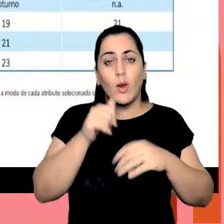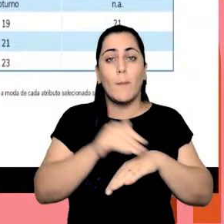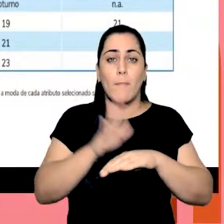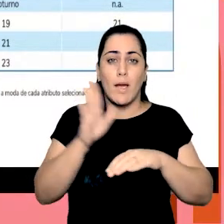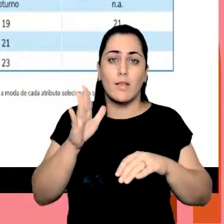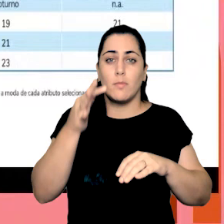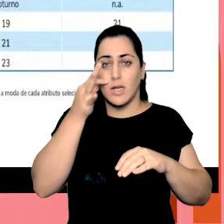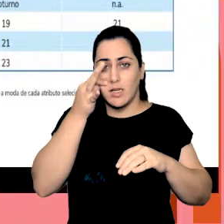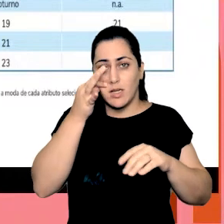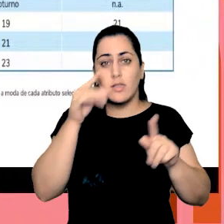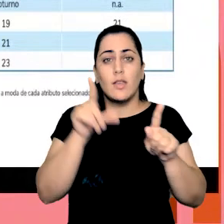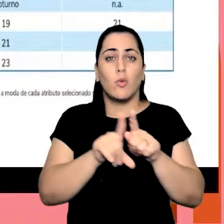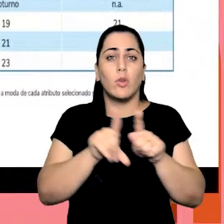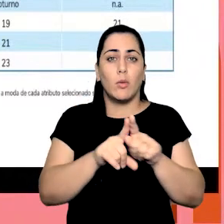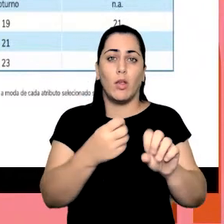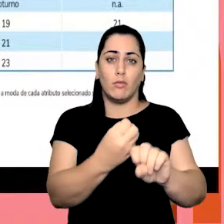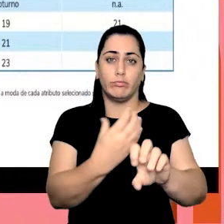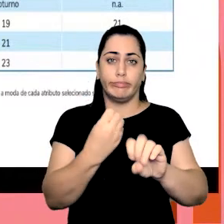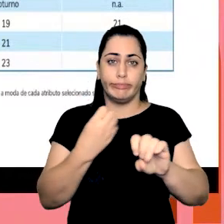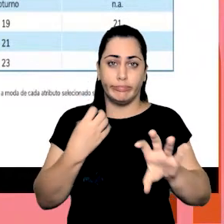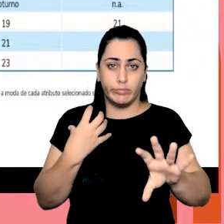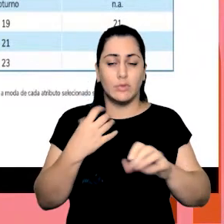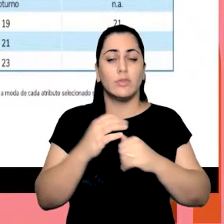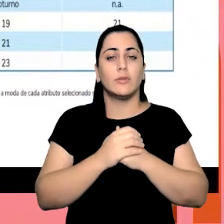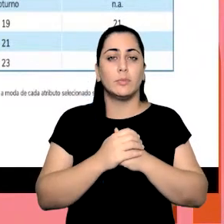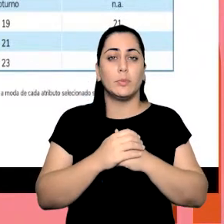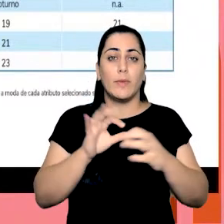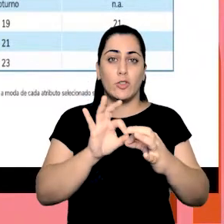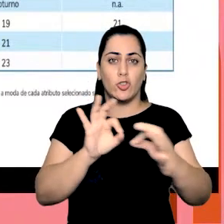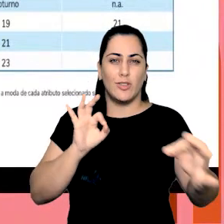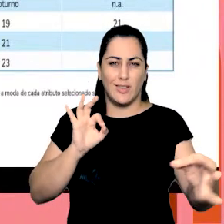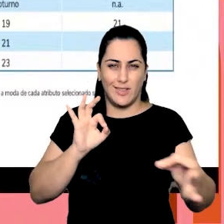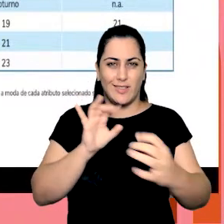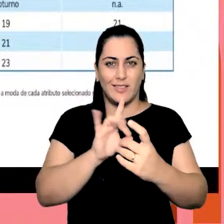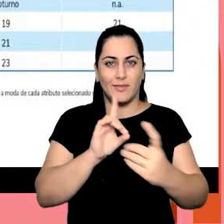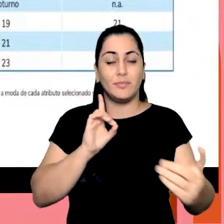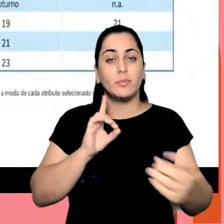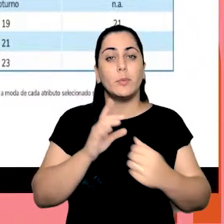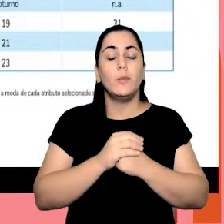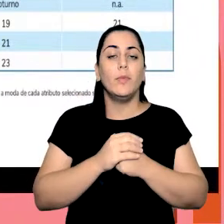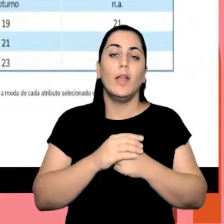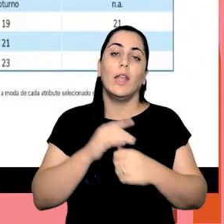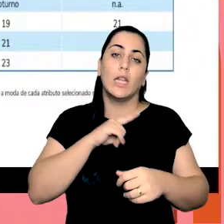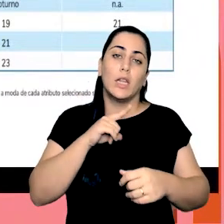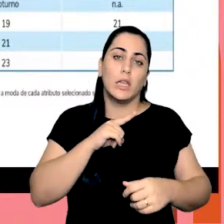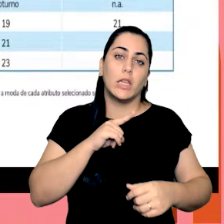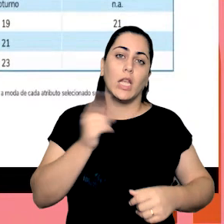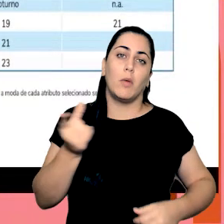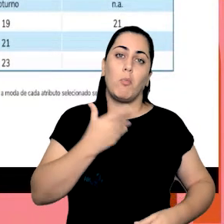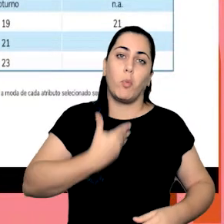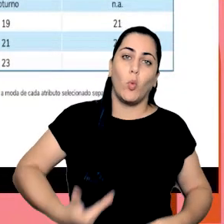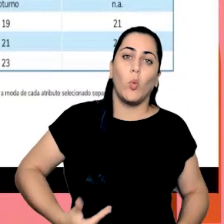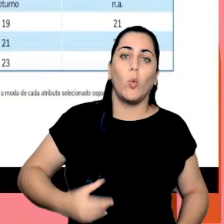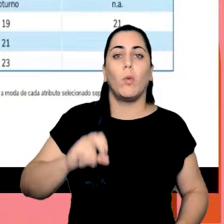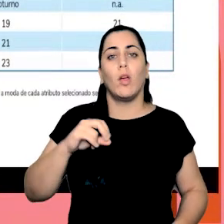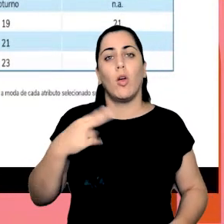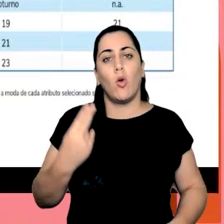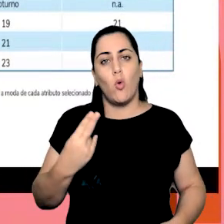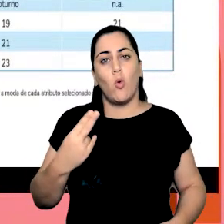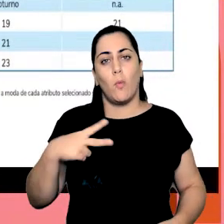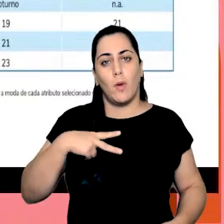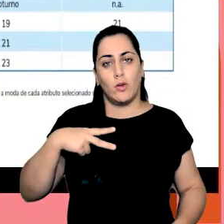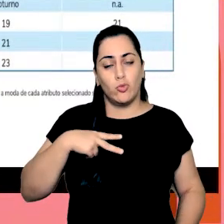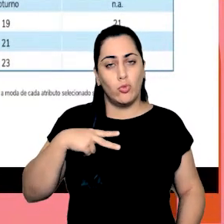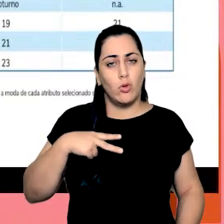presencial e no ensino à distância, seja em instituições públicas ou privadas, aqui eu